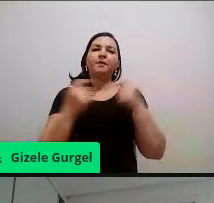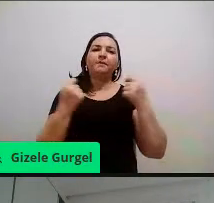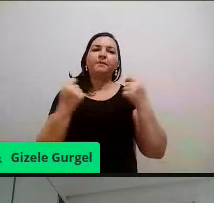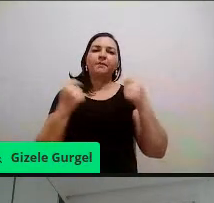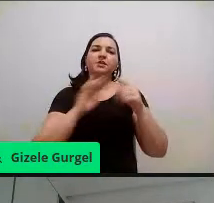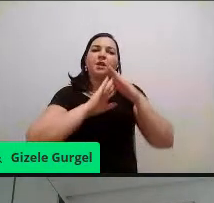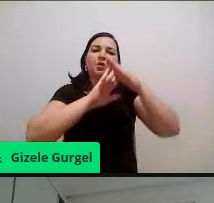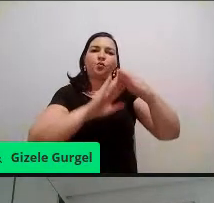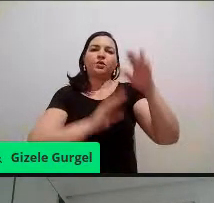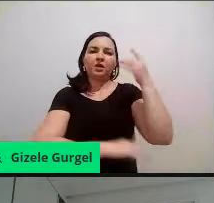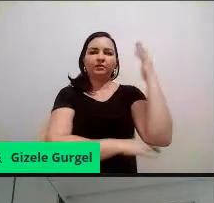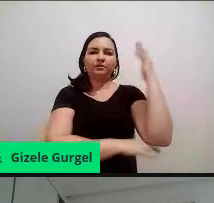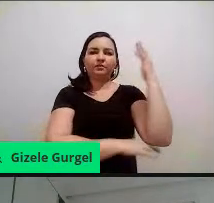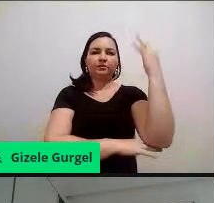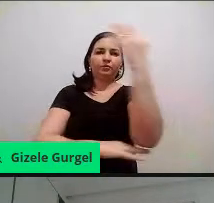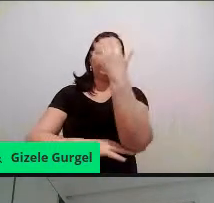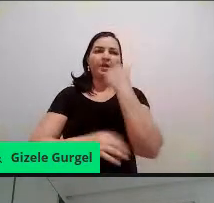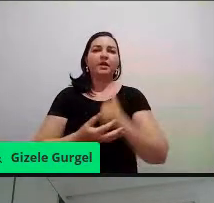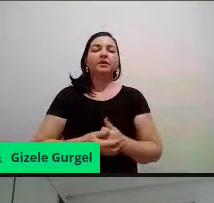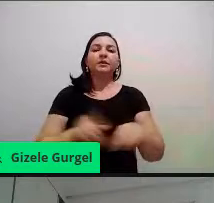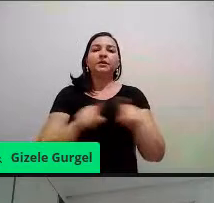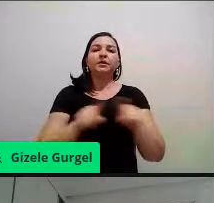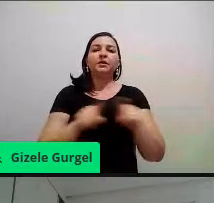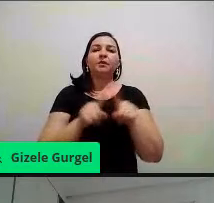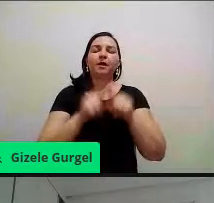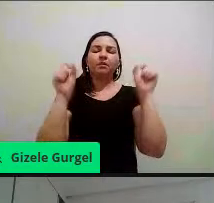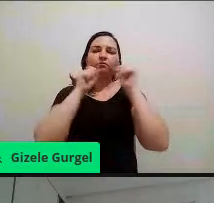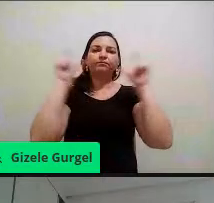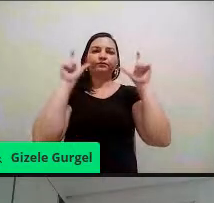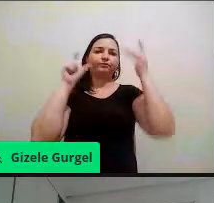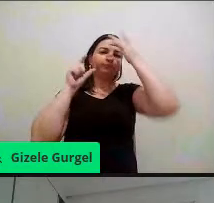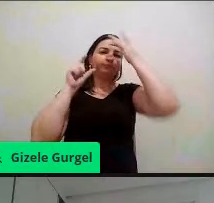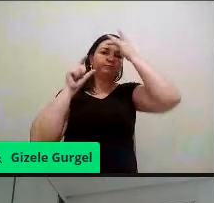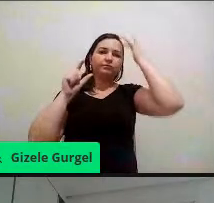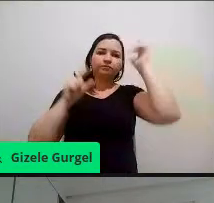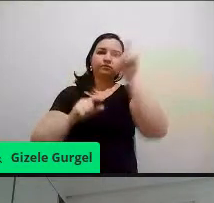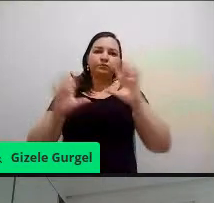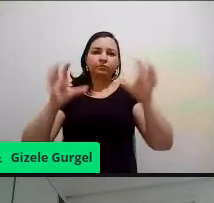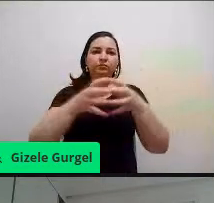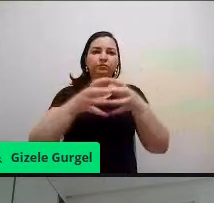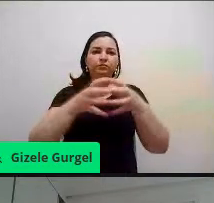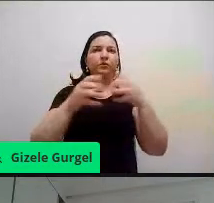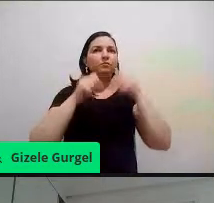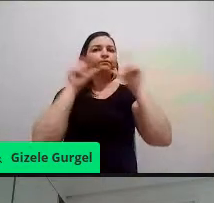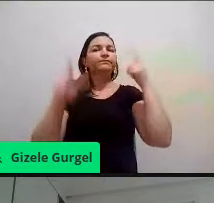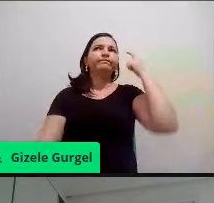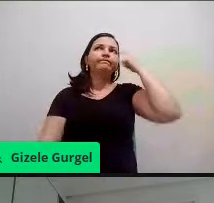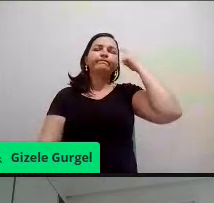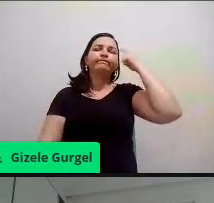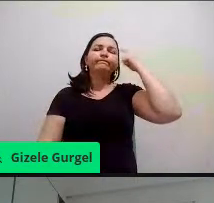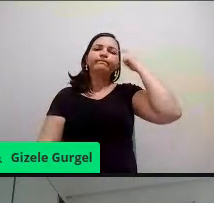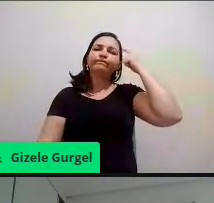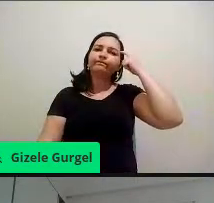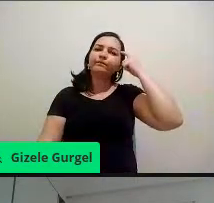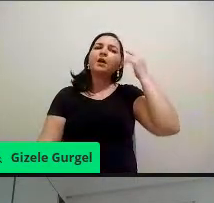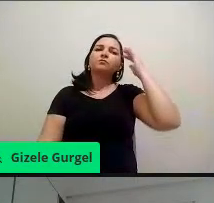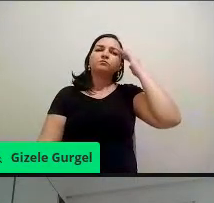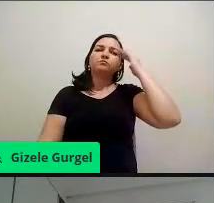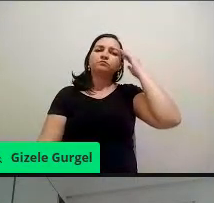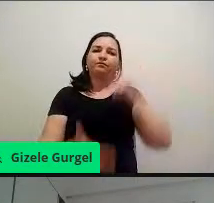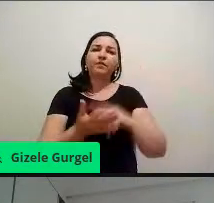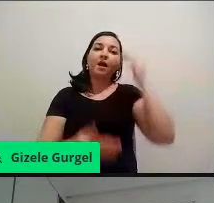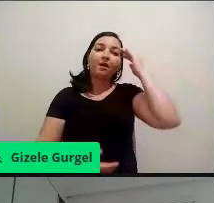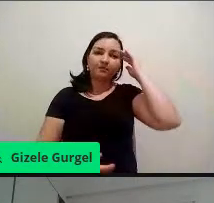para também despertar isso no público, né, a necessidade do consumo consciente, né, o consumo